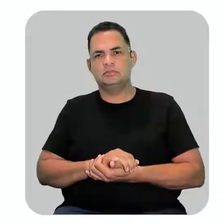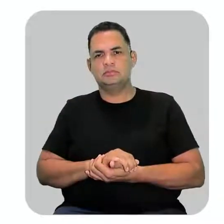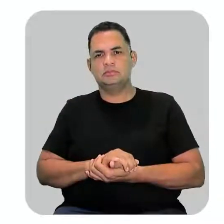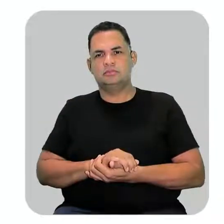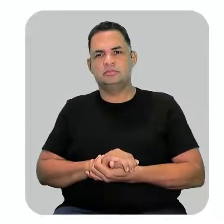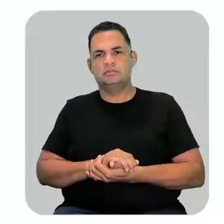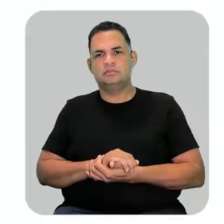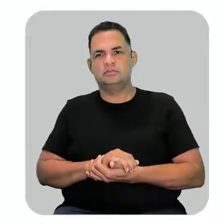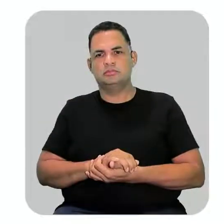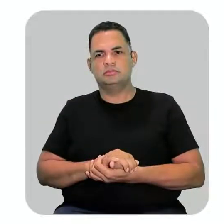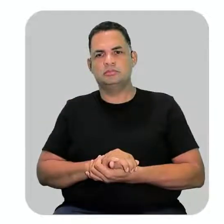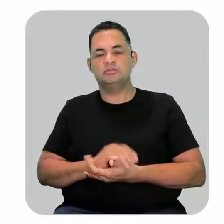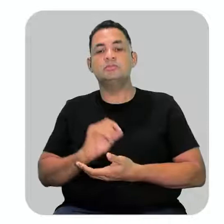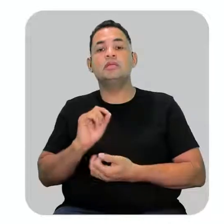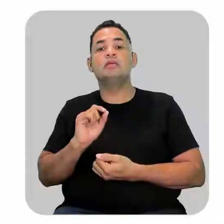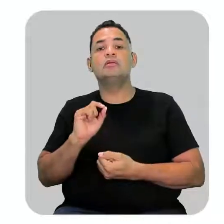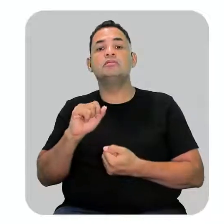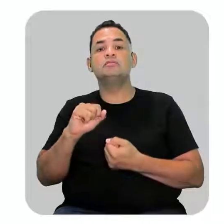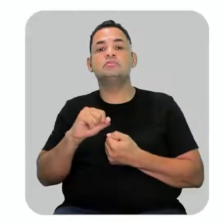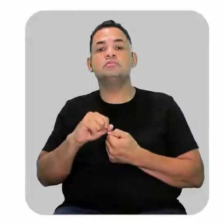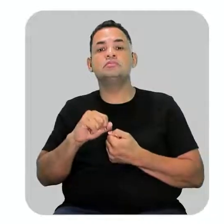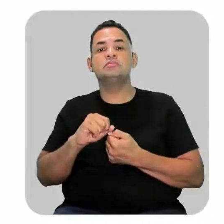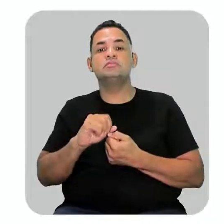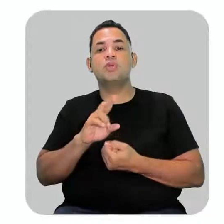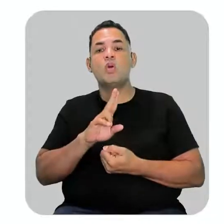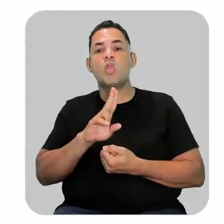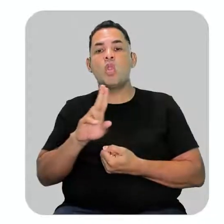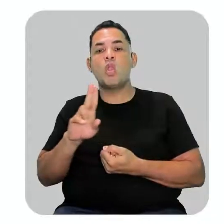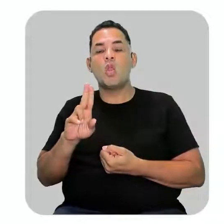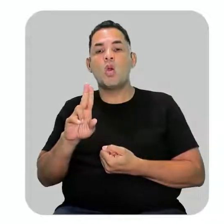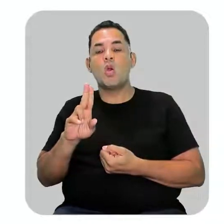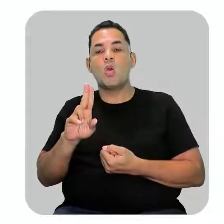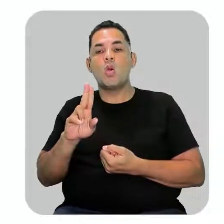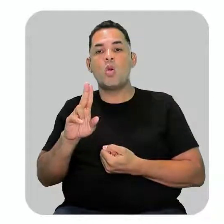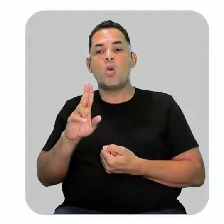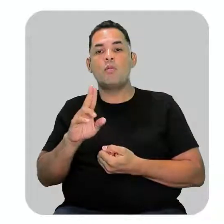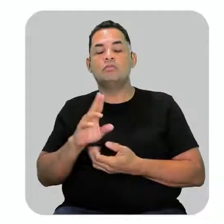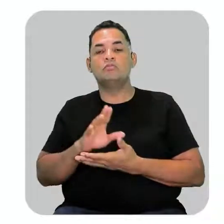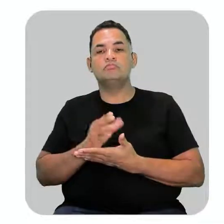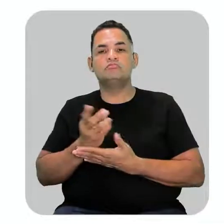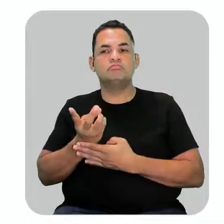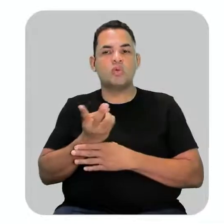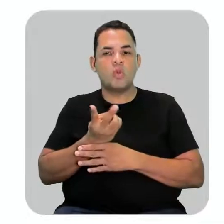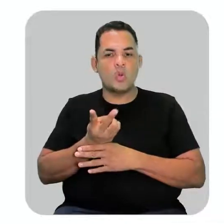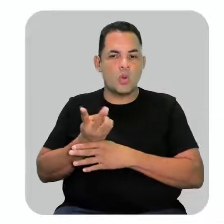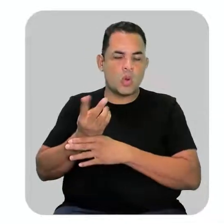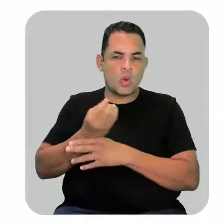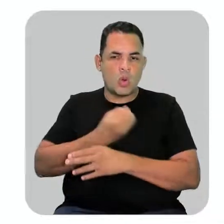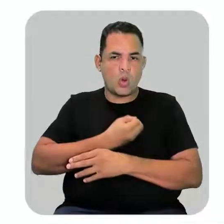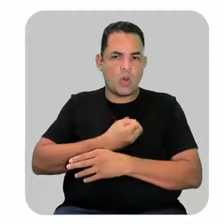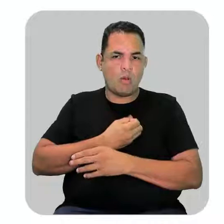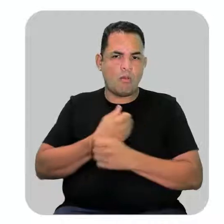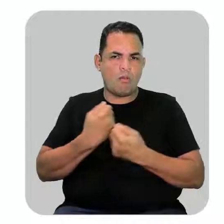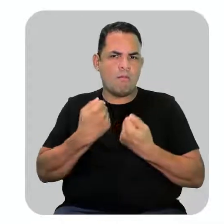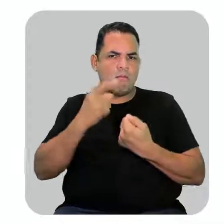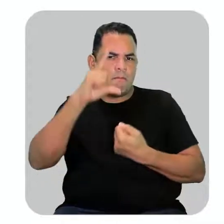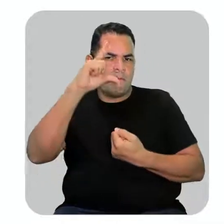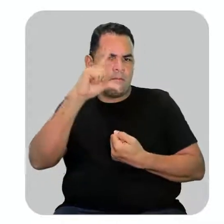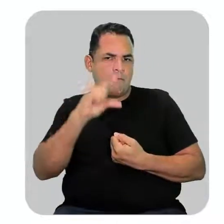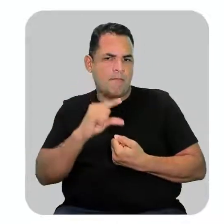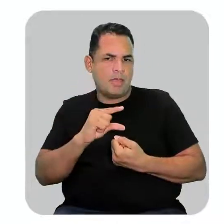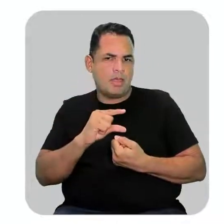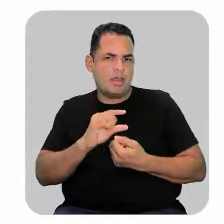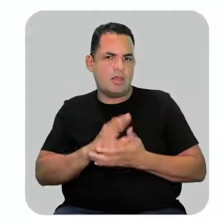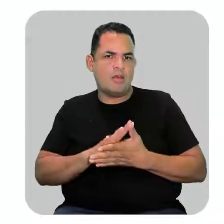metil e aí o eu vou fazer eu vou dar o nome buscando uma numeração que seja a menor possível para